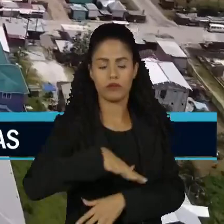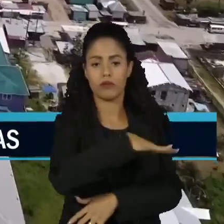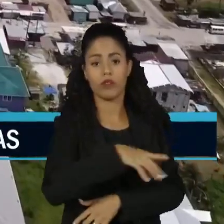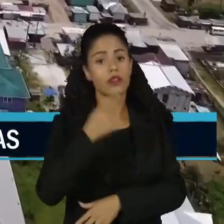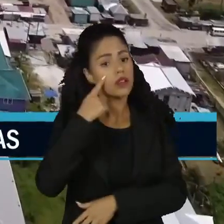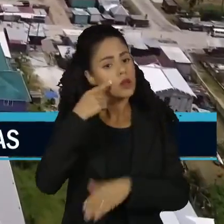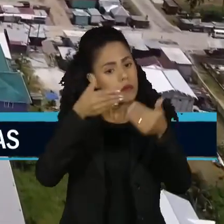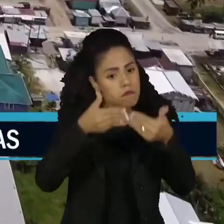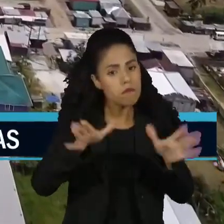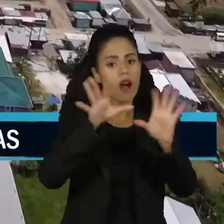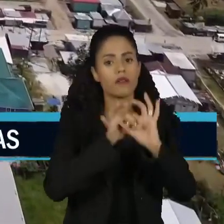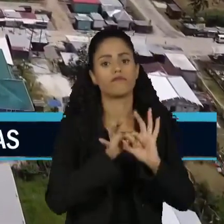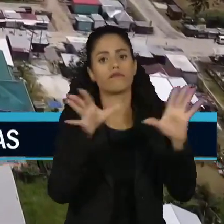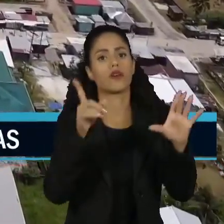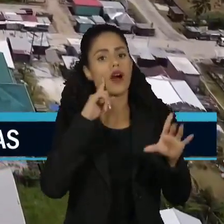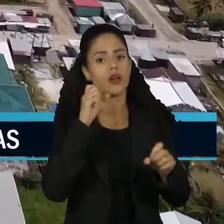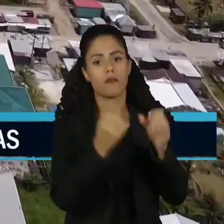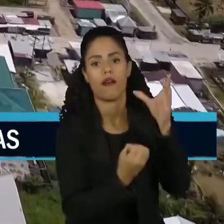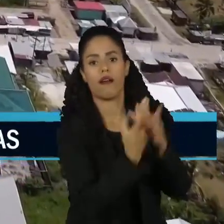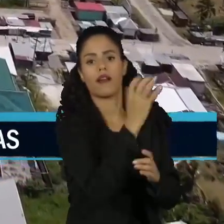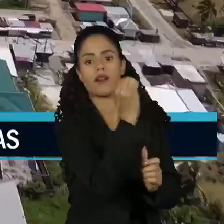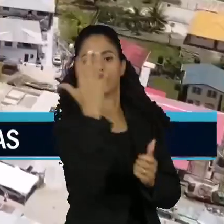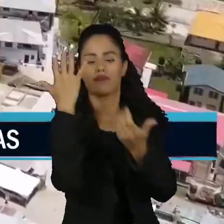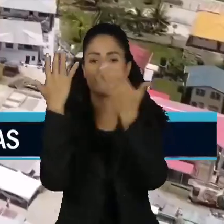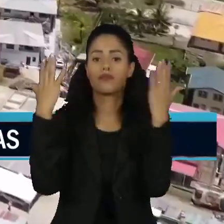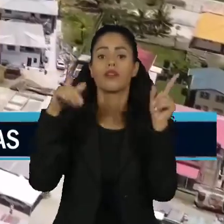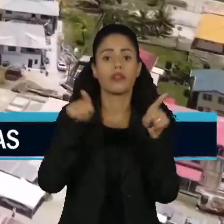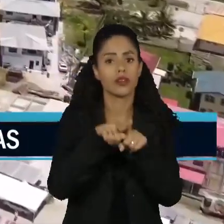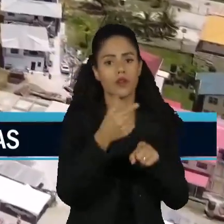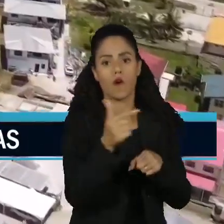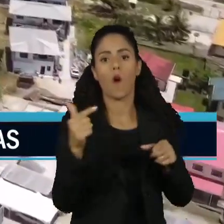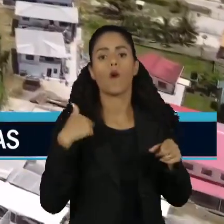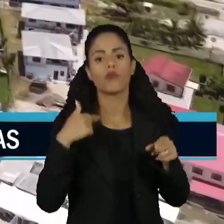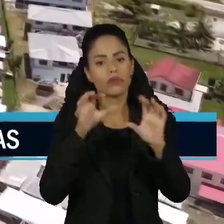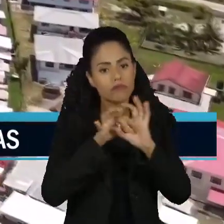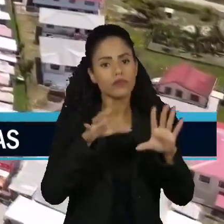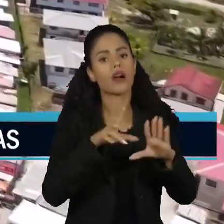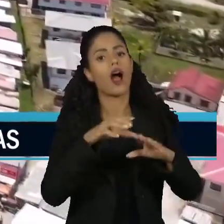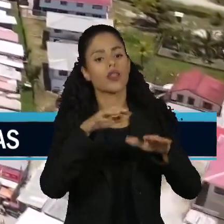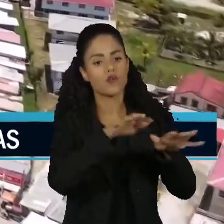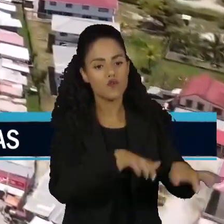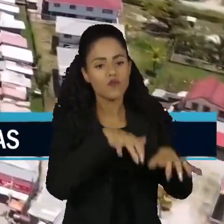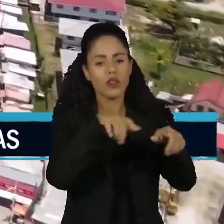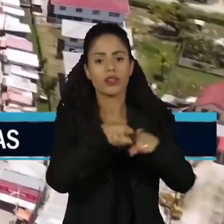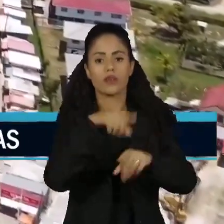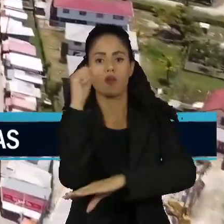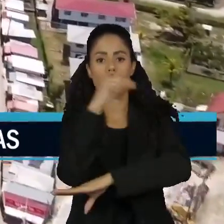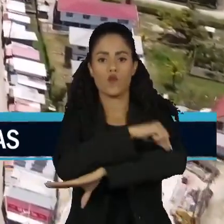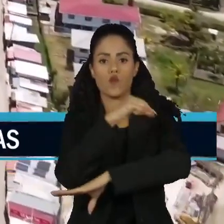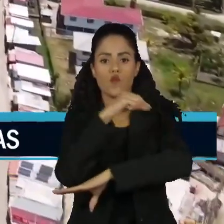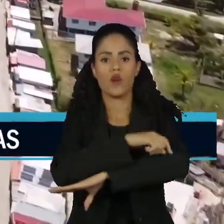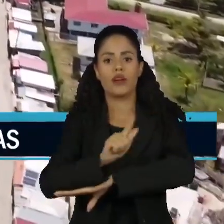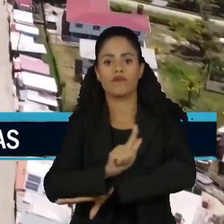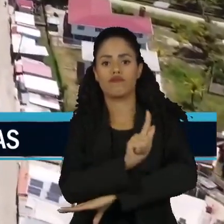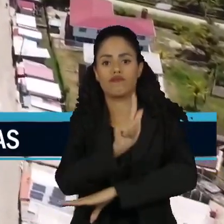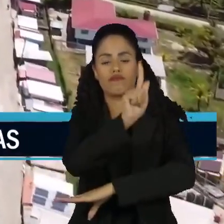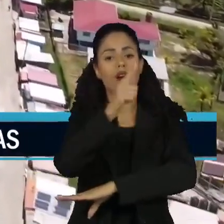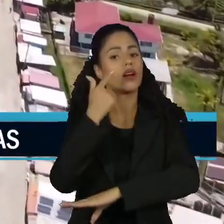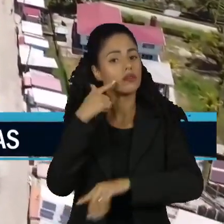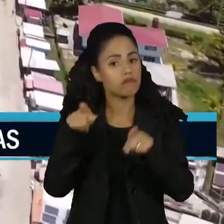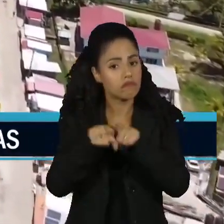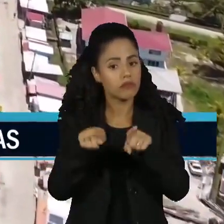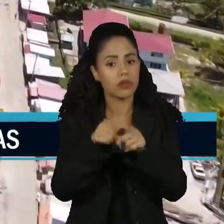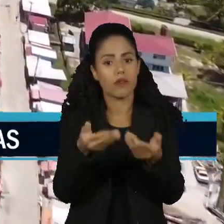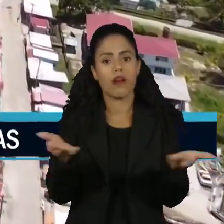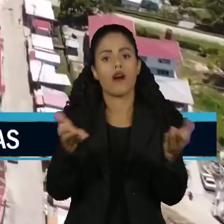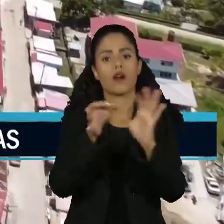caminho para a criação de parques nacionais e para a concessão de licenças de exploração de petróleo e gás na área, e oficializam